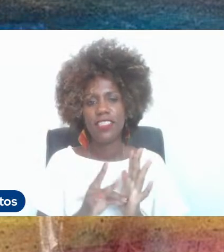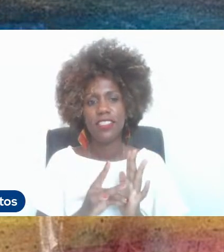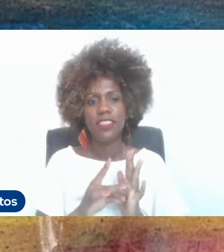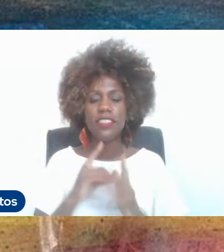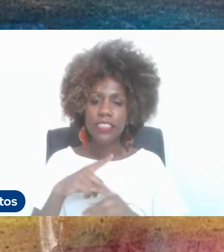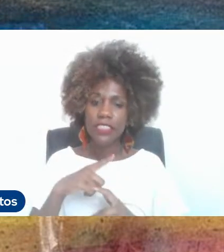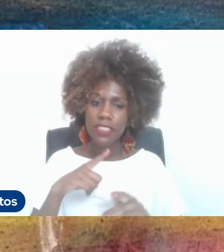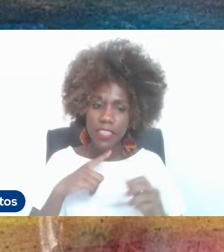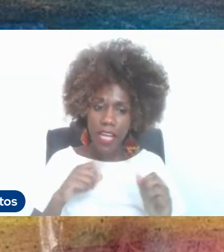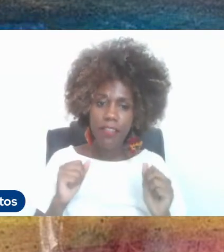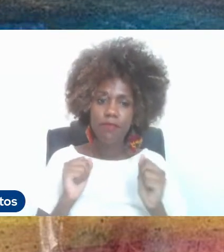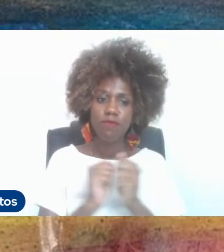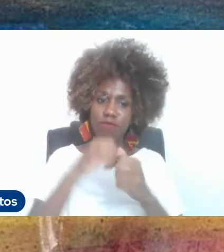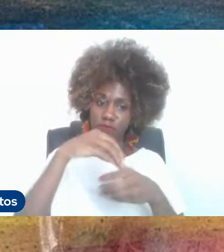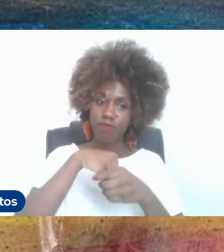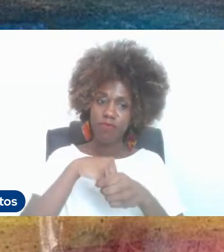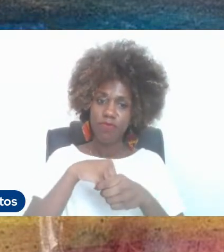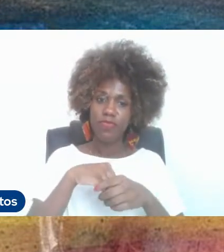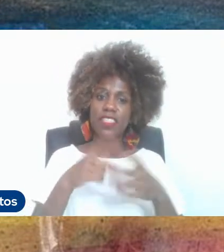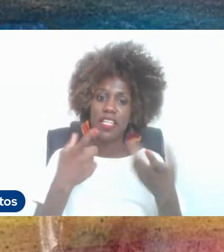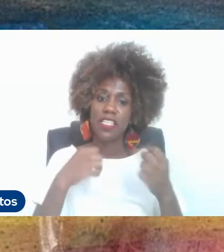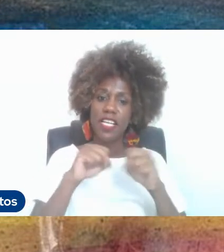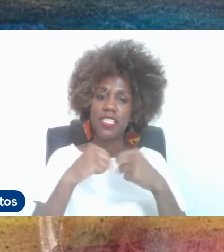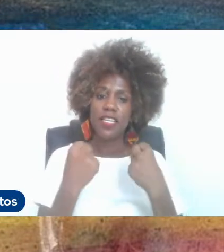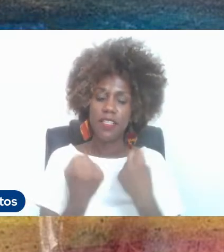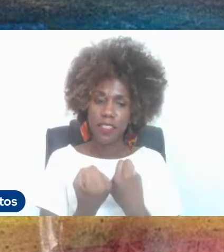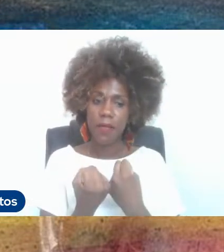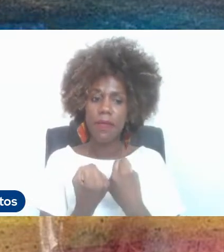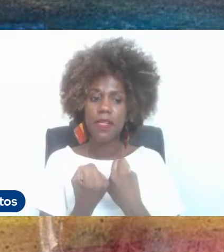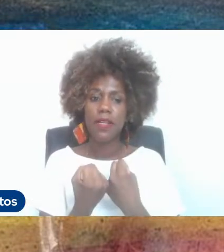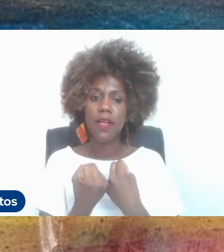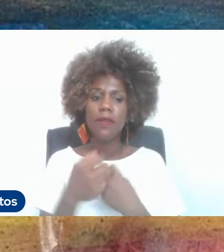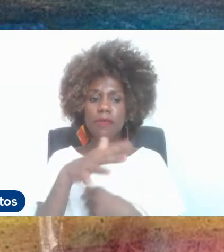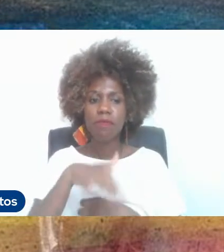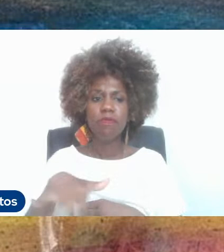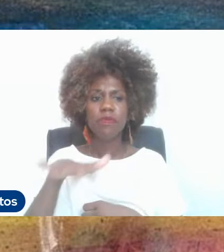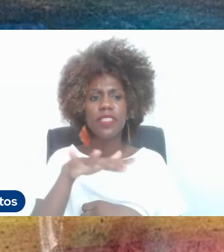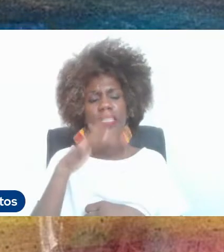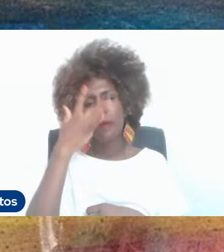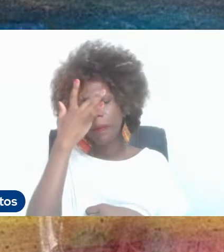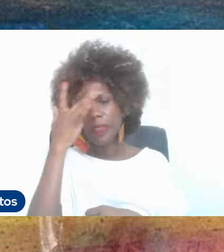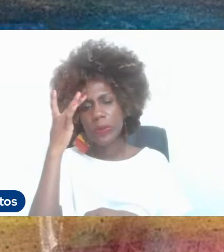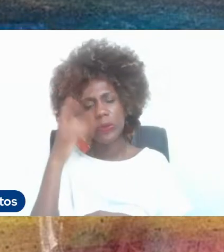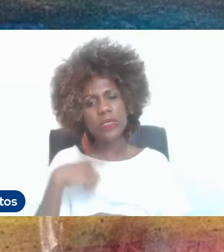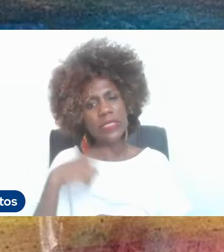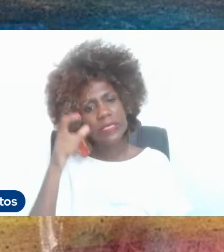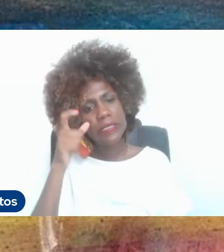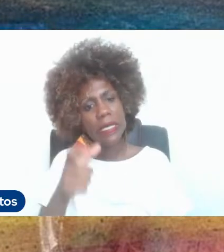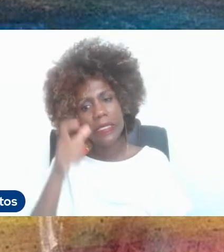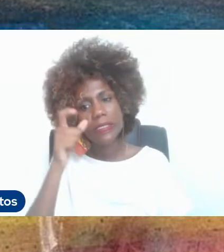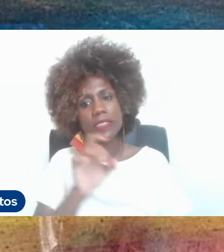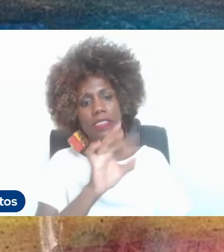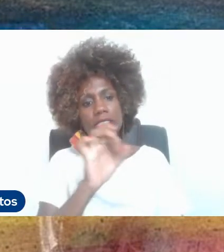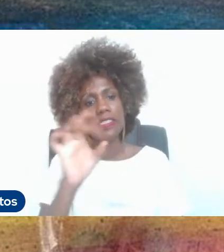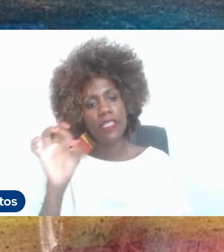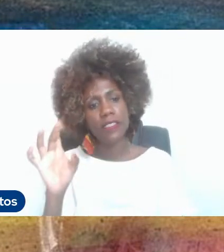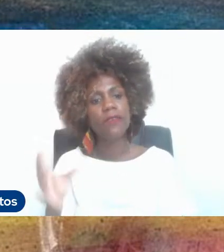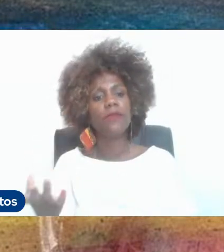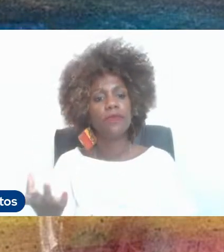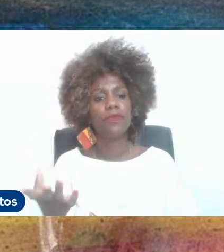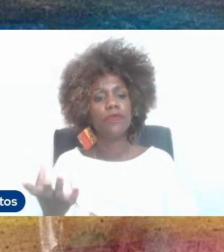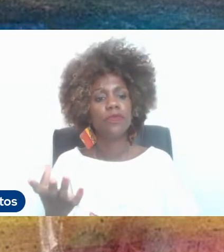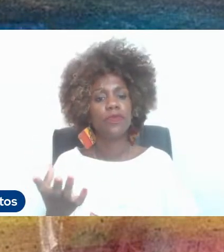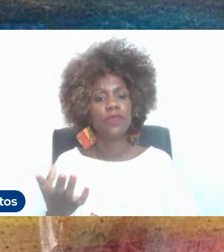num hall de pessoas tão interessantes que vão